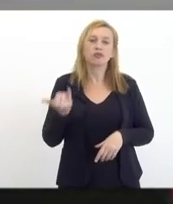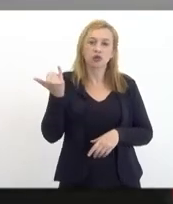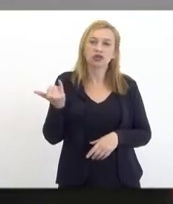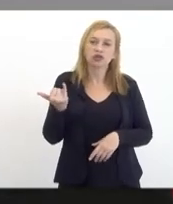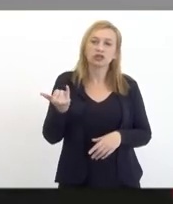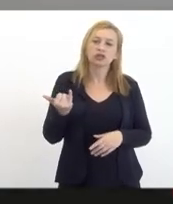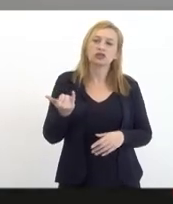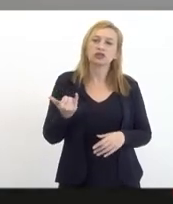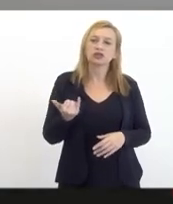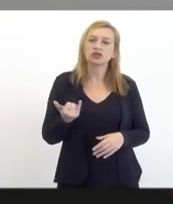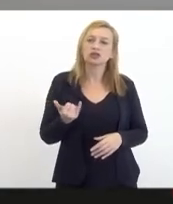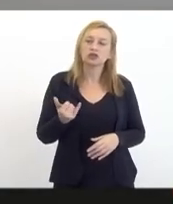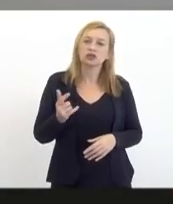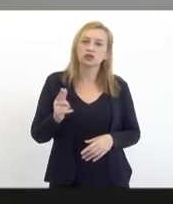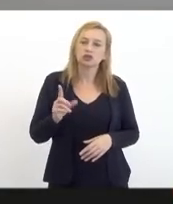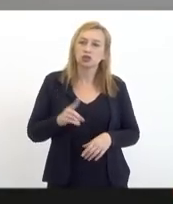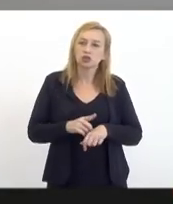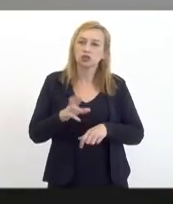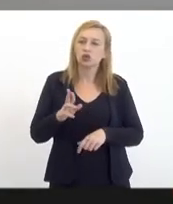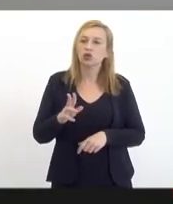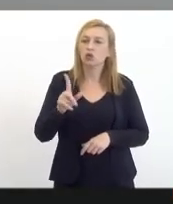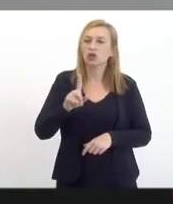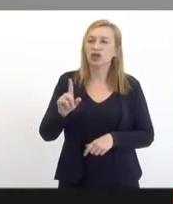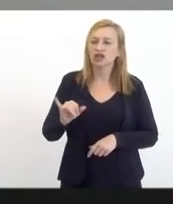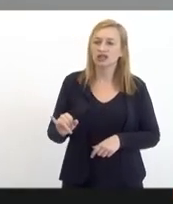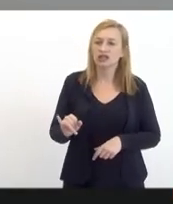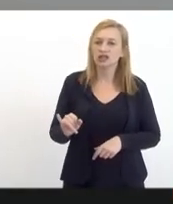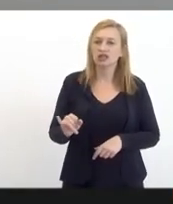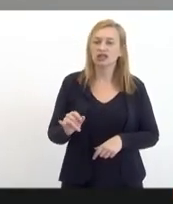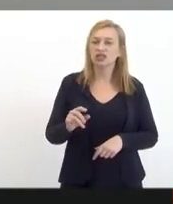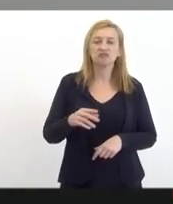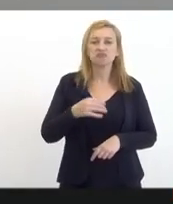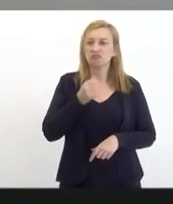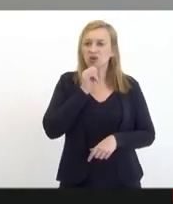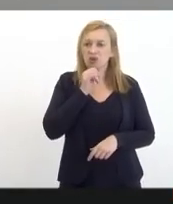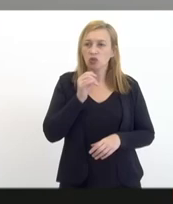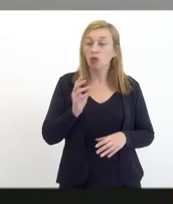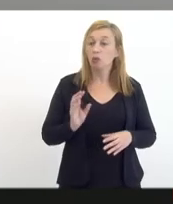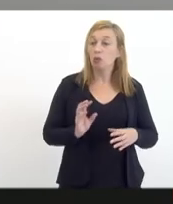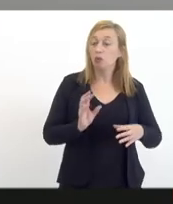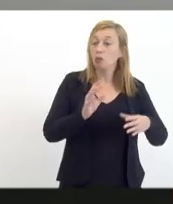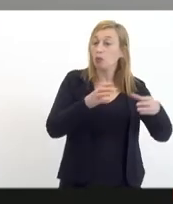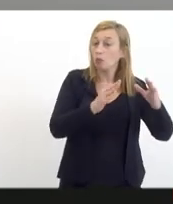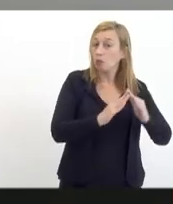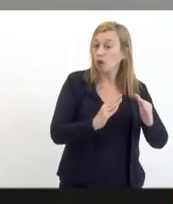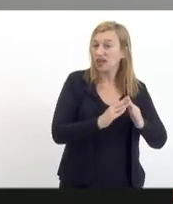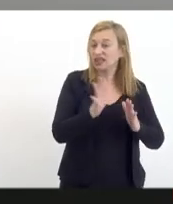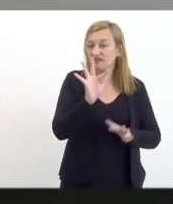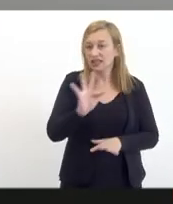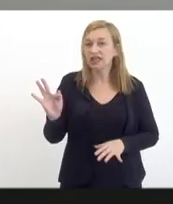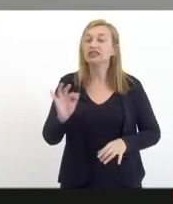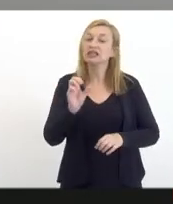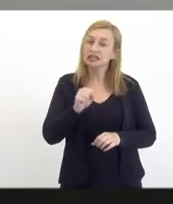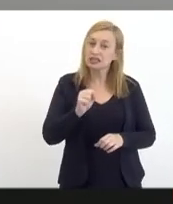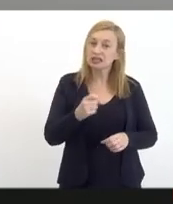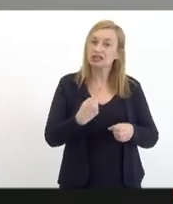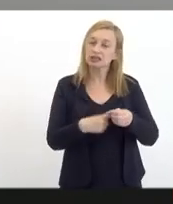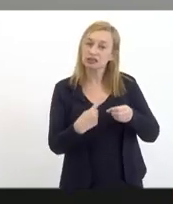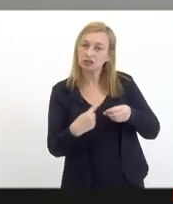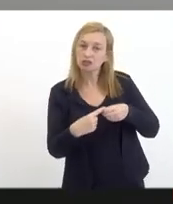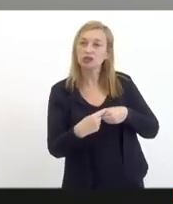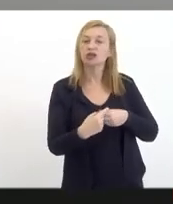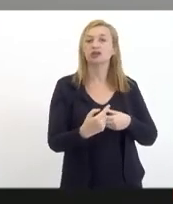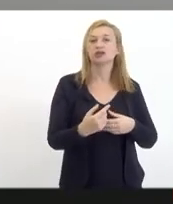afinal como dizia o doutor Ulisses Guimarães ninguém mora na federação as pessoas moram nas cidades nos bairros nos municípios e